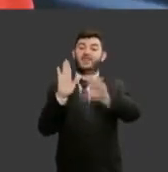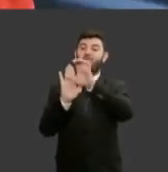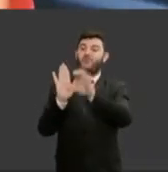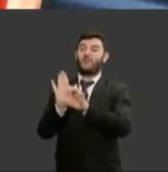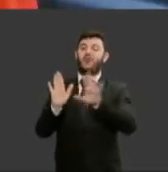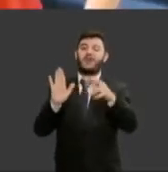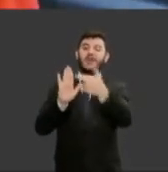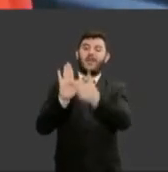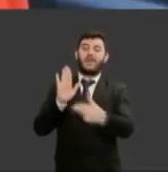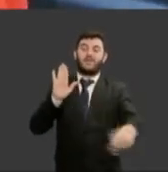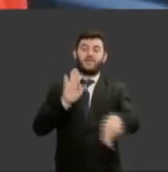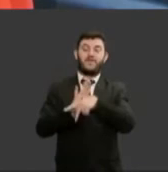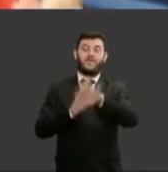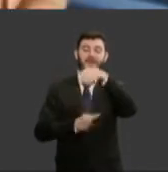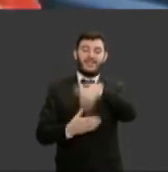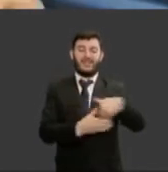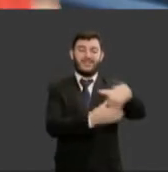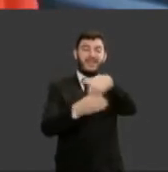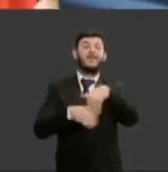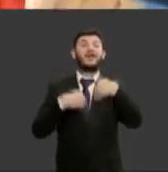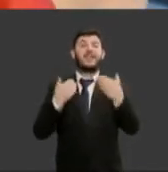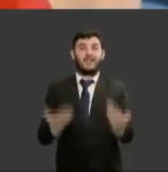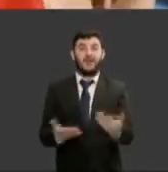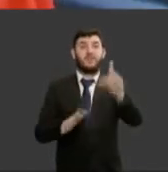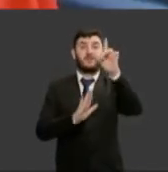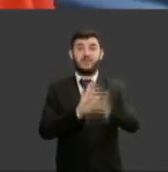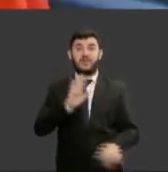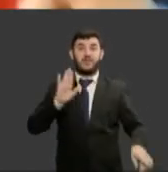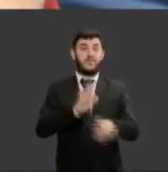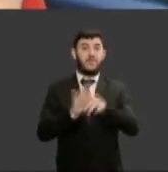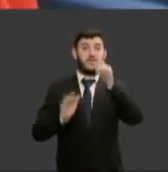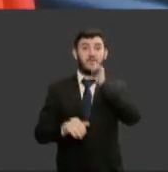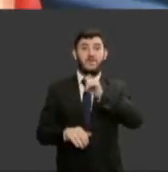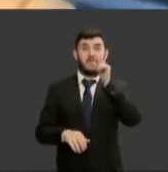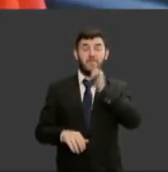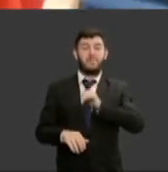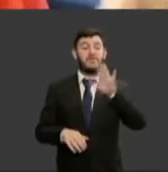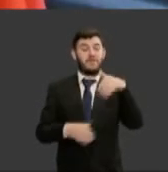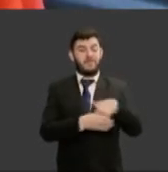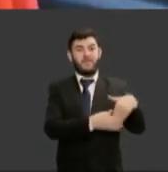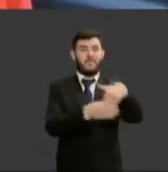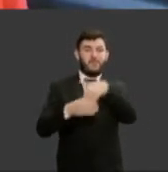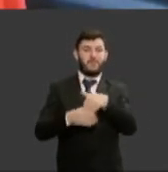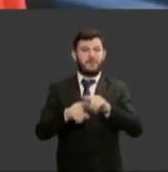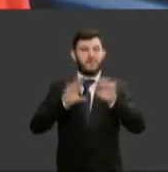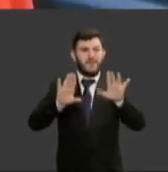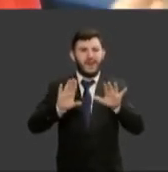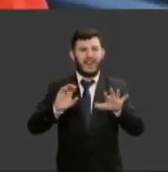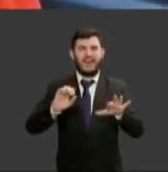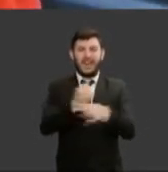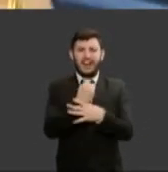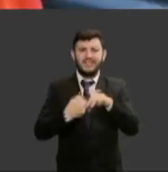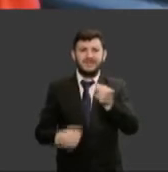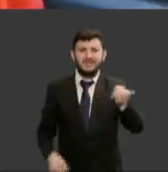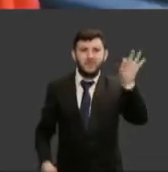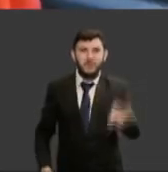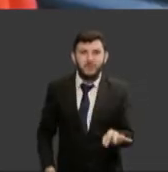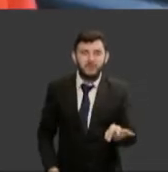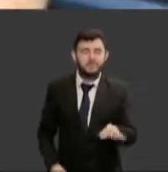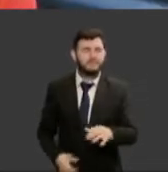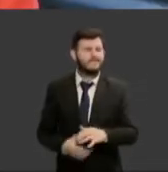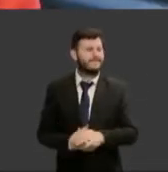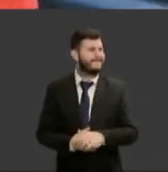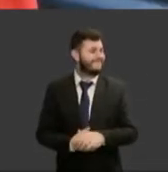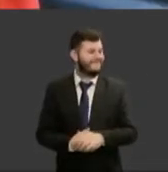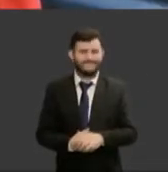mas mesmo neste momento o direito ao voto para as brasileiras não era uma garantia absoluta esse direito só se